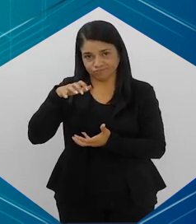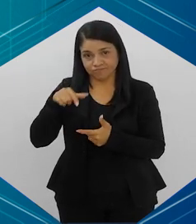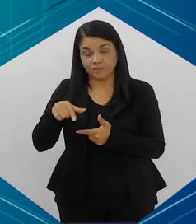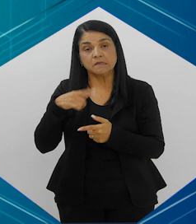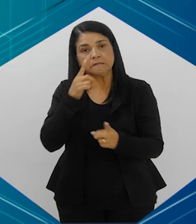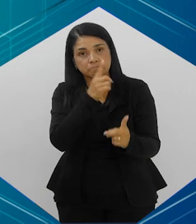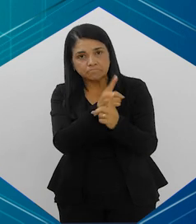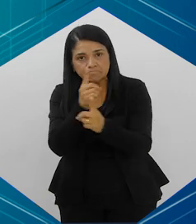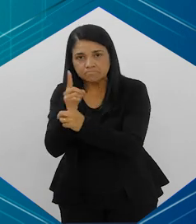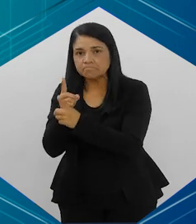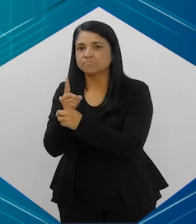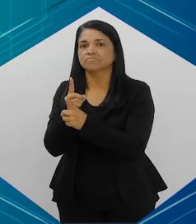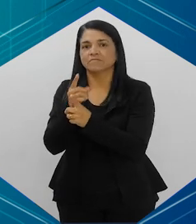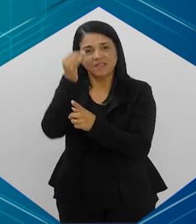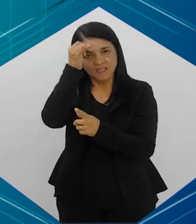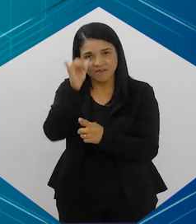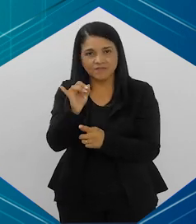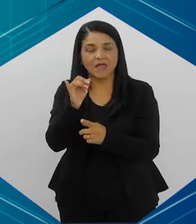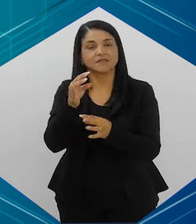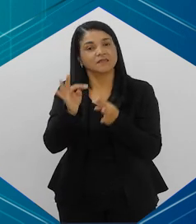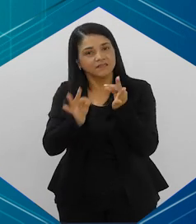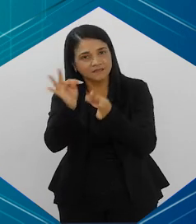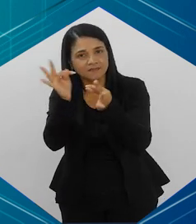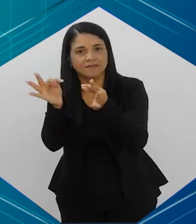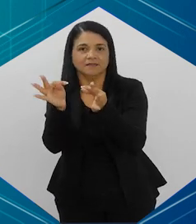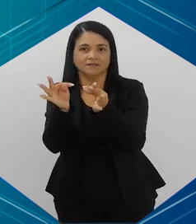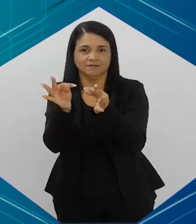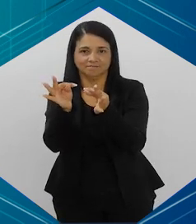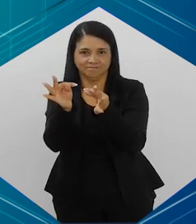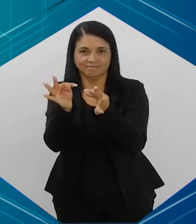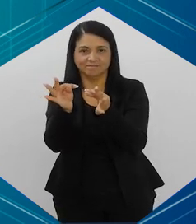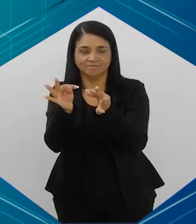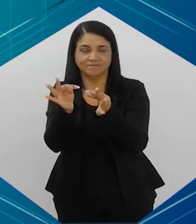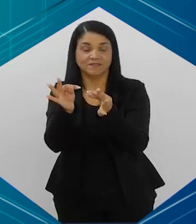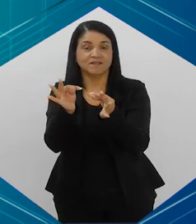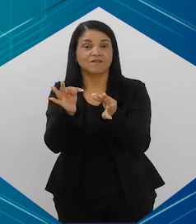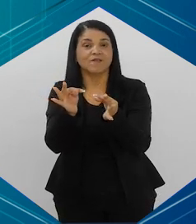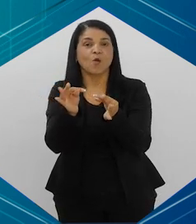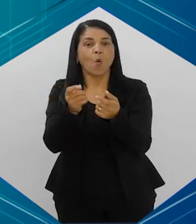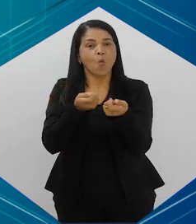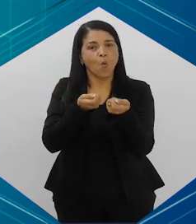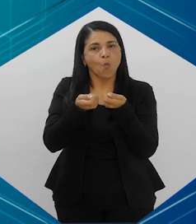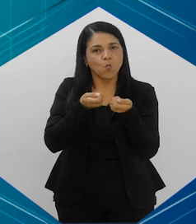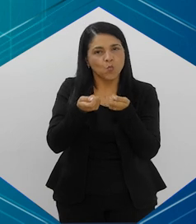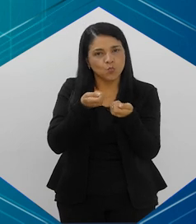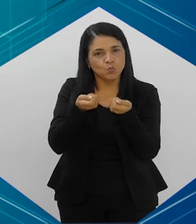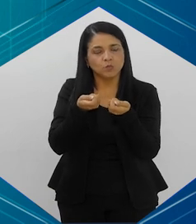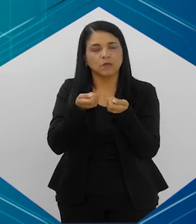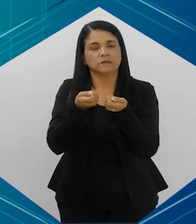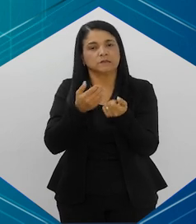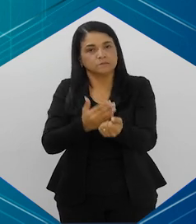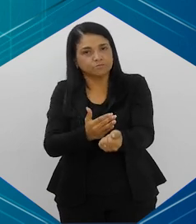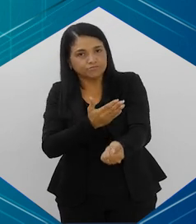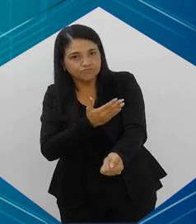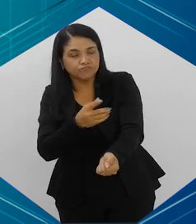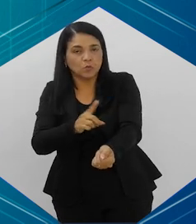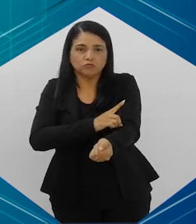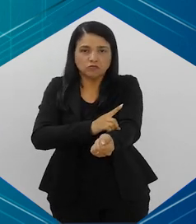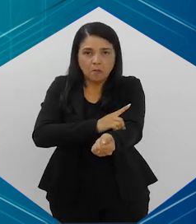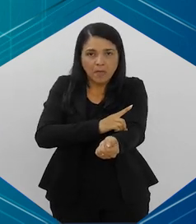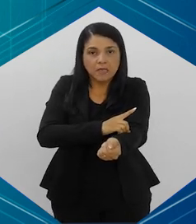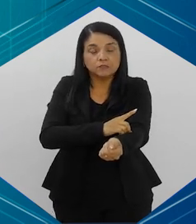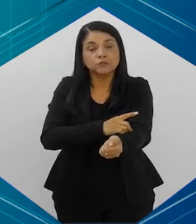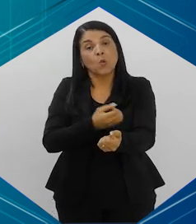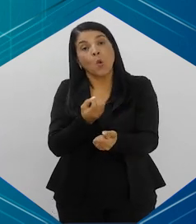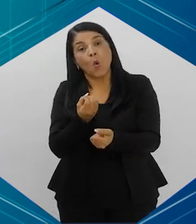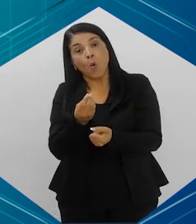que podem ser detectadas e que podem ser tratadas e, muitas vezes, ou controladas, no caso de hipertensão, diabetes,